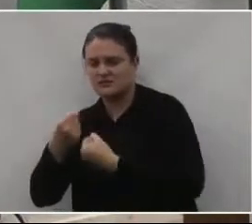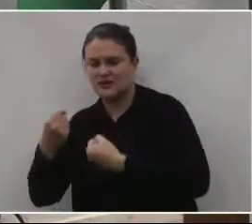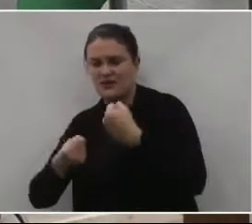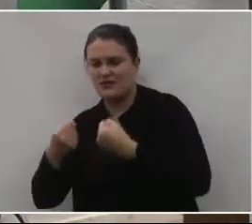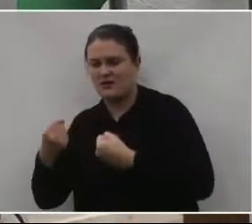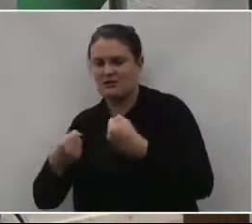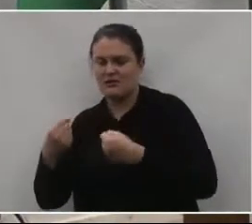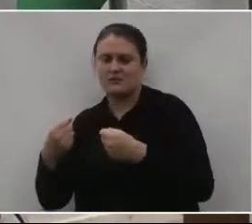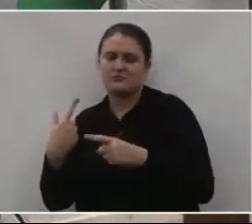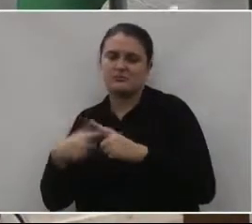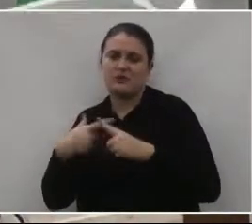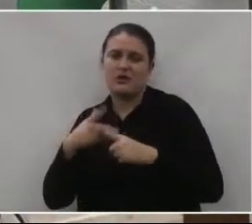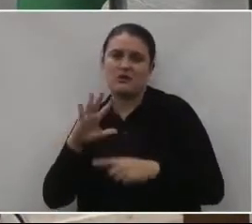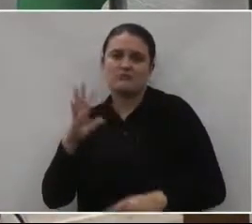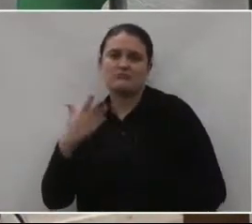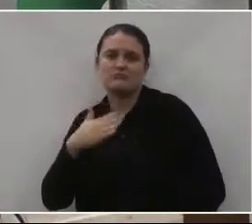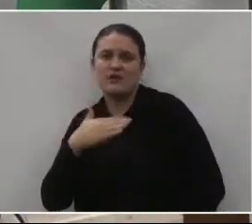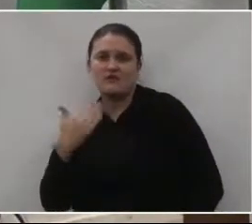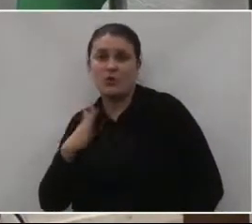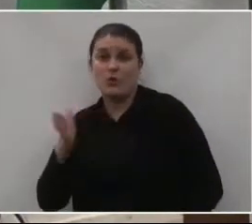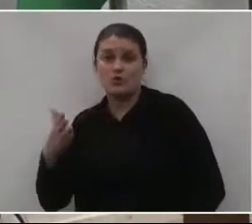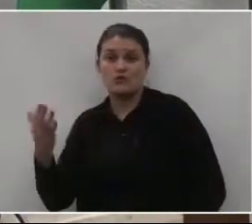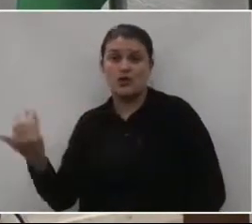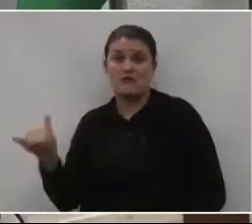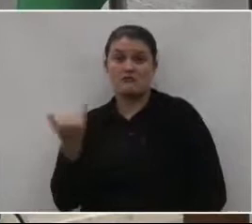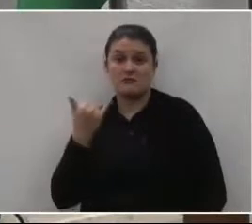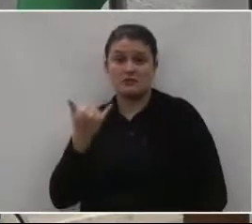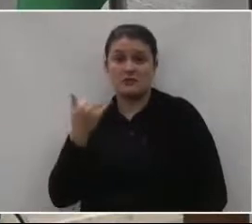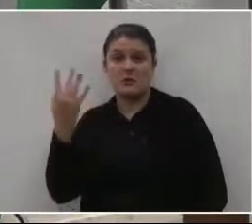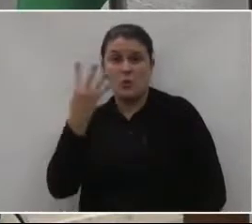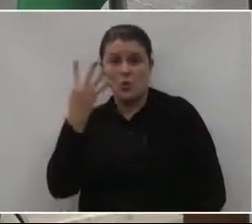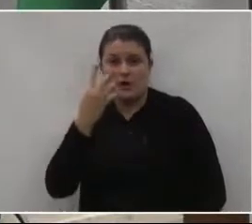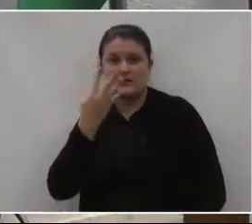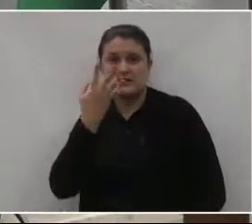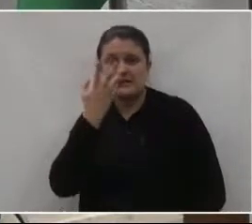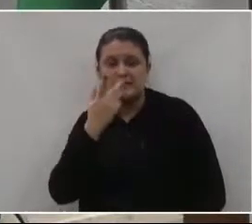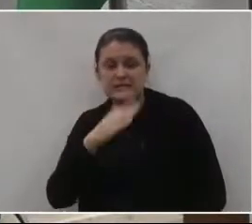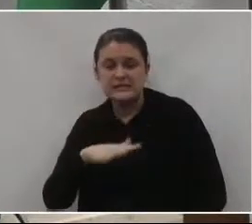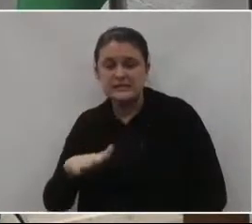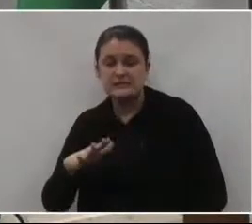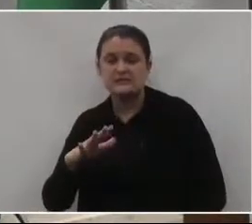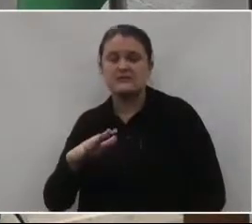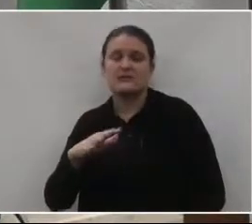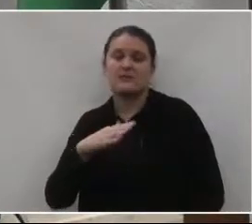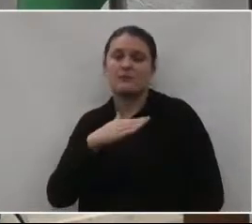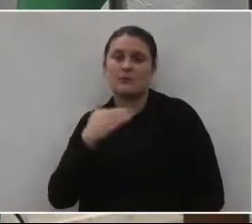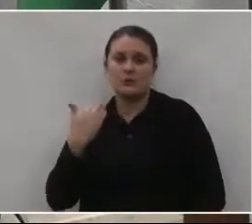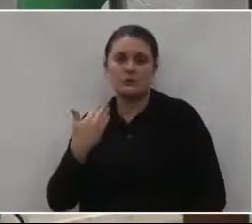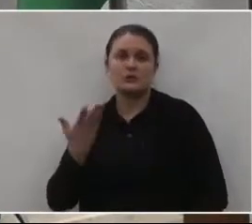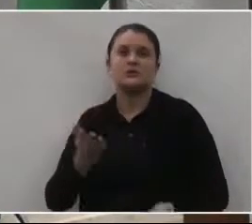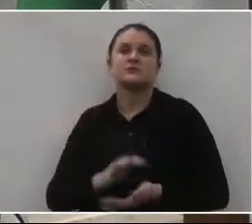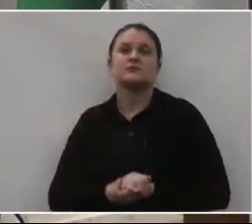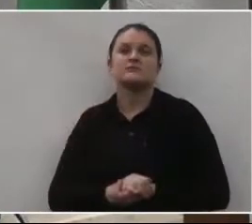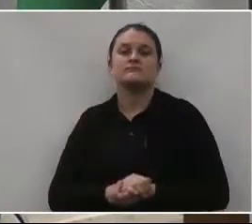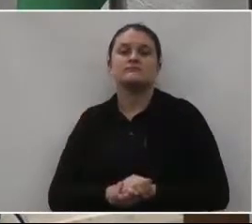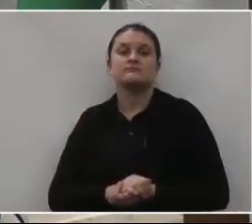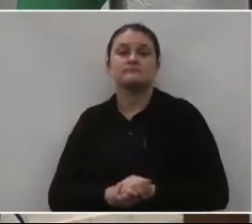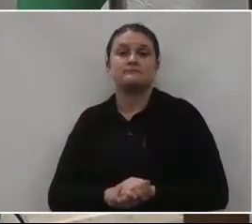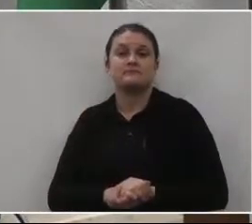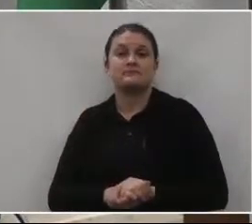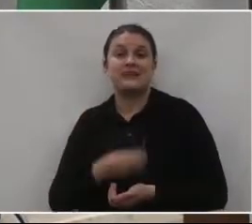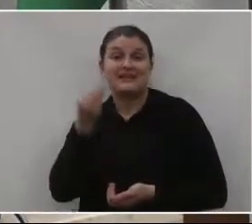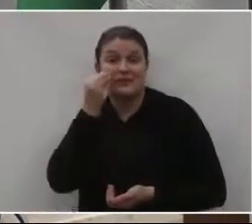acabamos recebendo hoje a notícia de que a quarta vítima faleceu e que